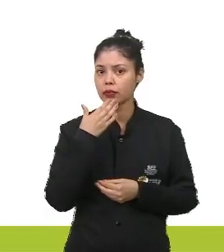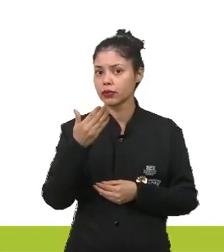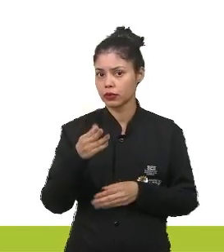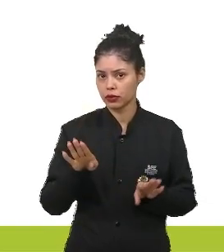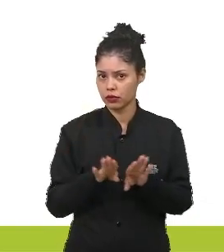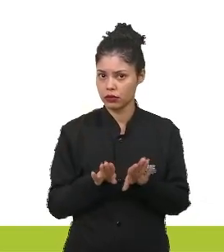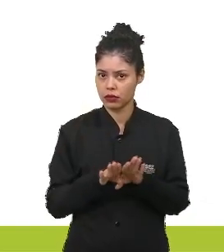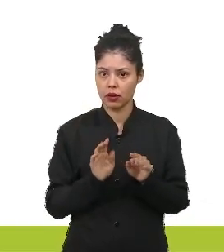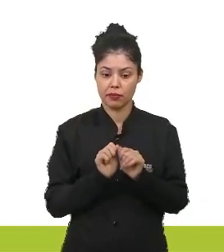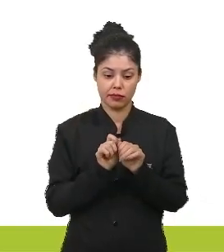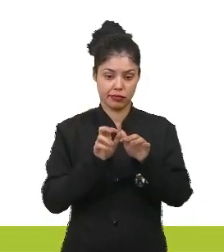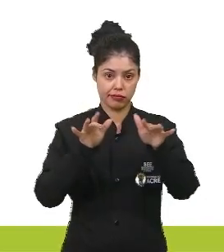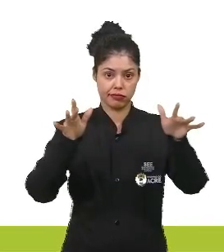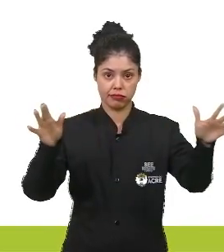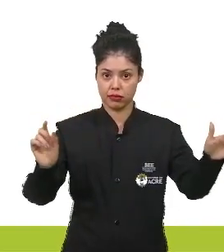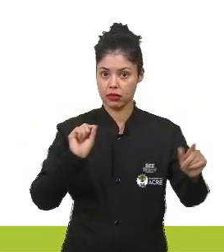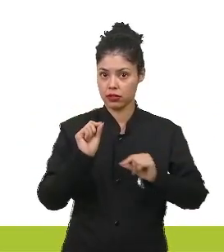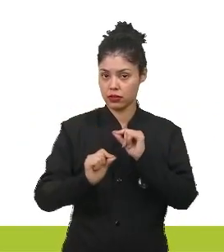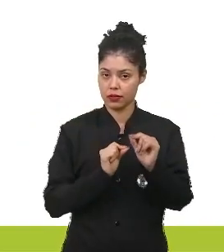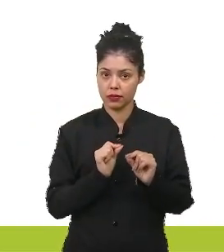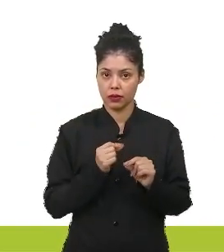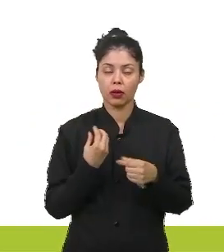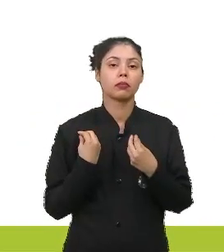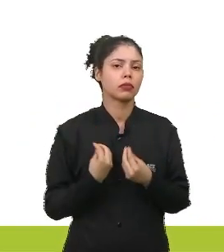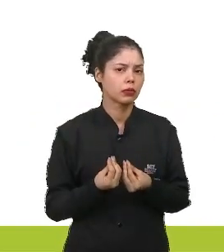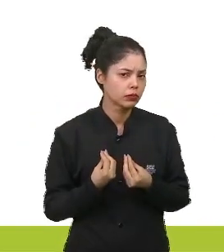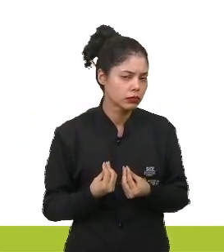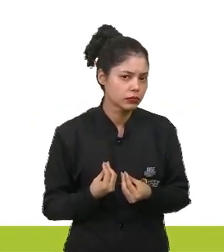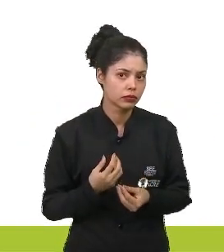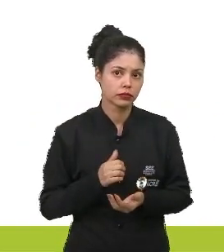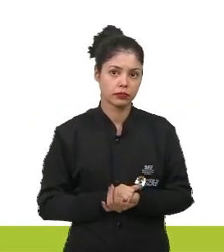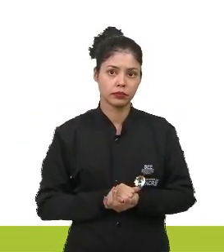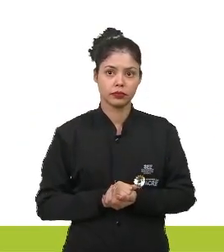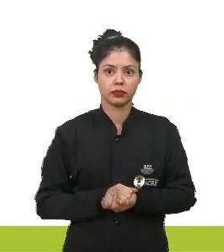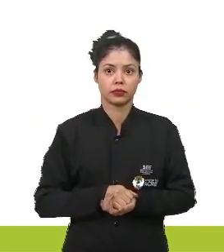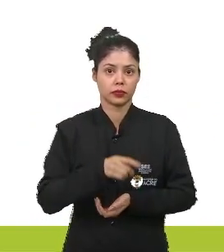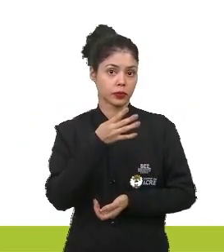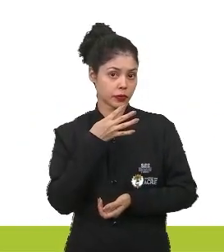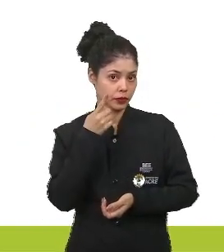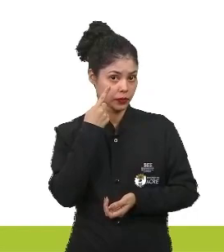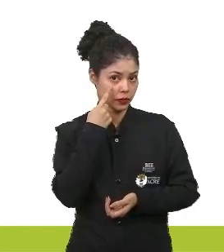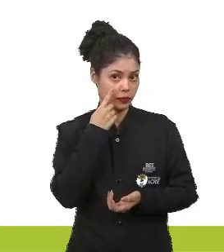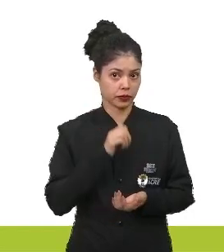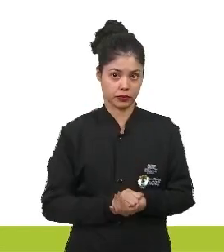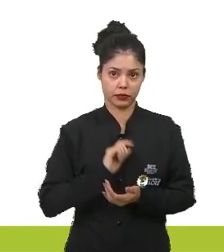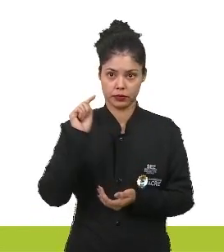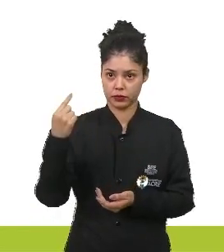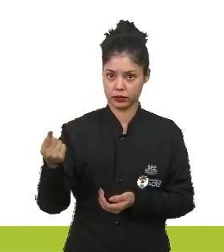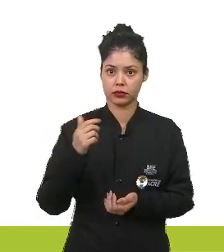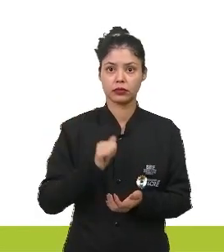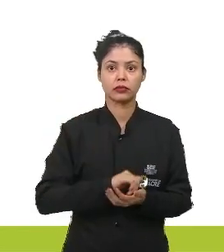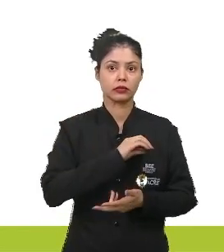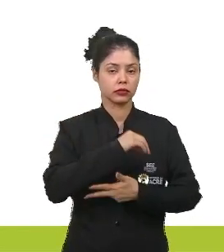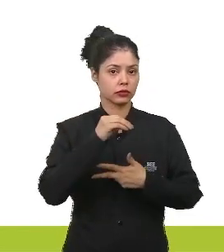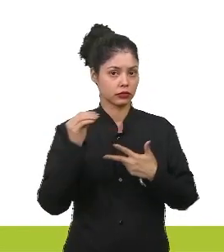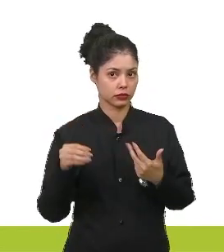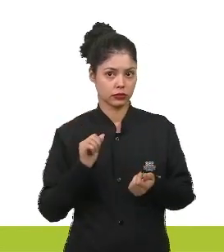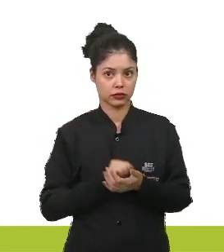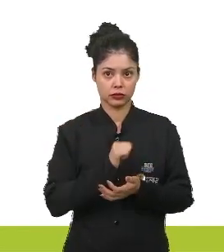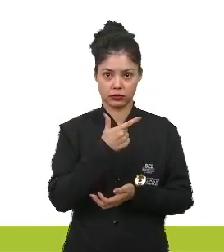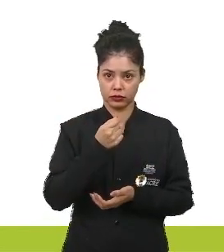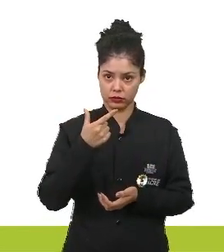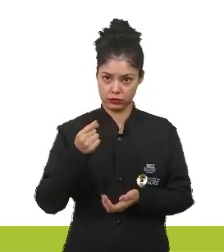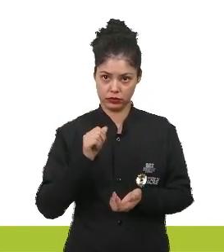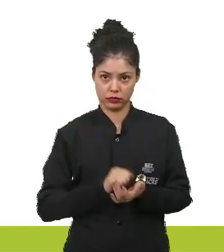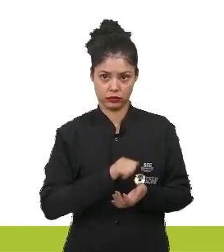devastação, essa comunidade pioneira, essa sucessão? Então, só, lá no Enem 2020, questão